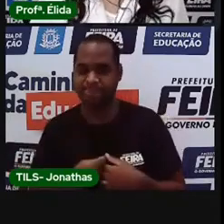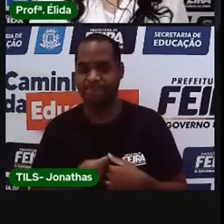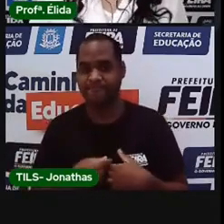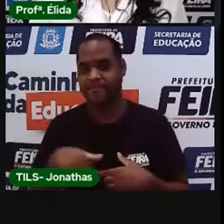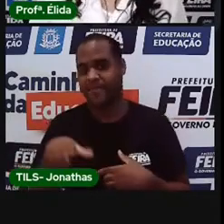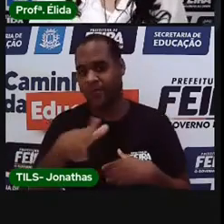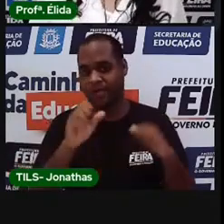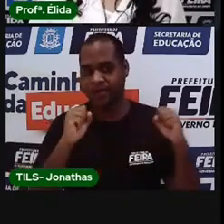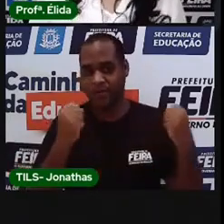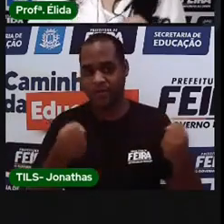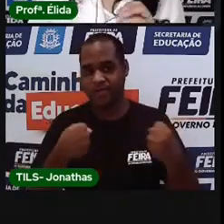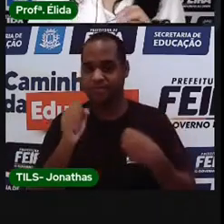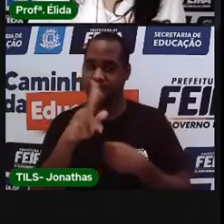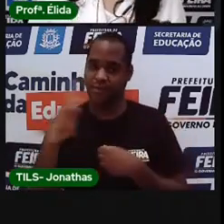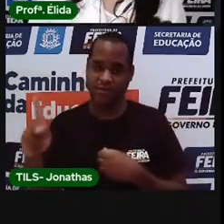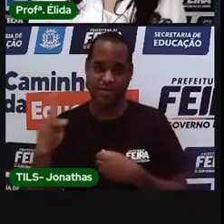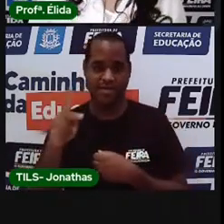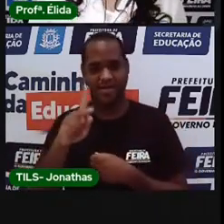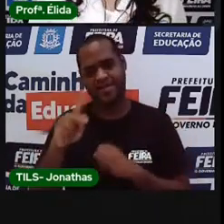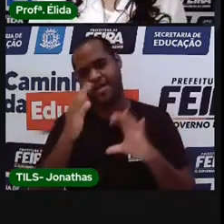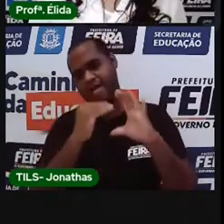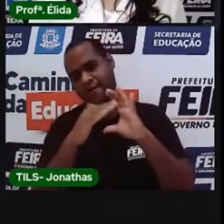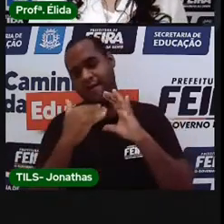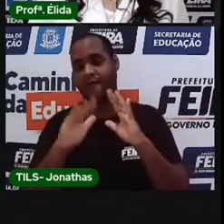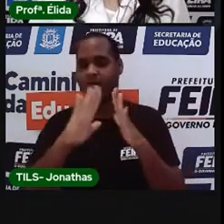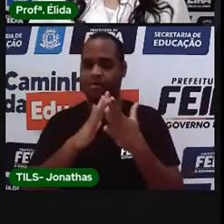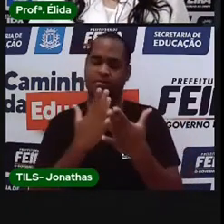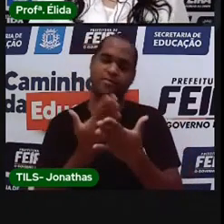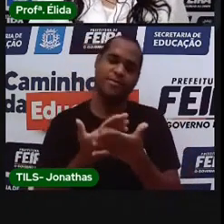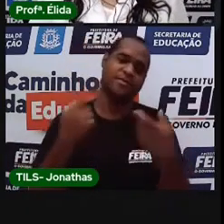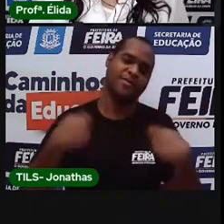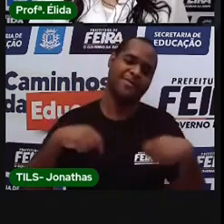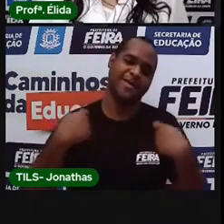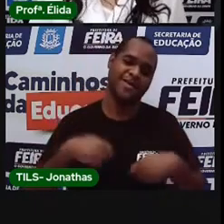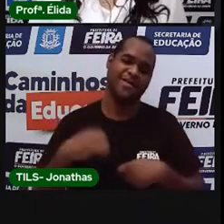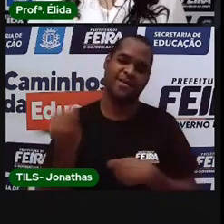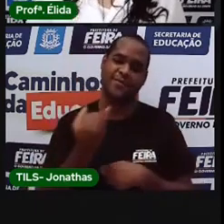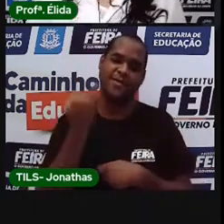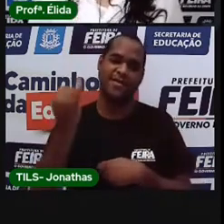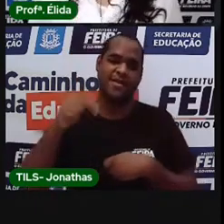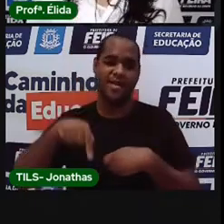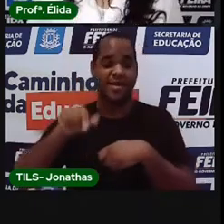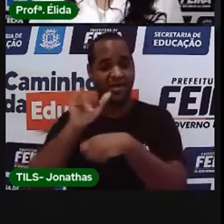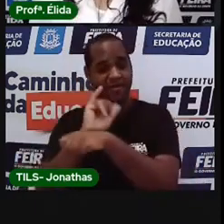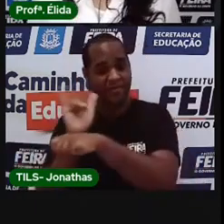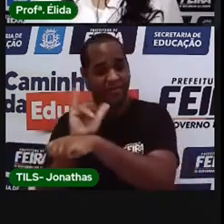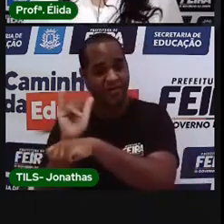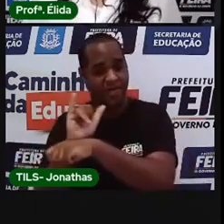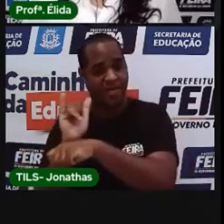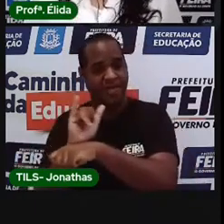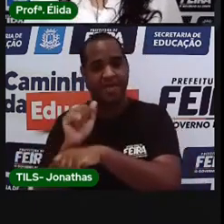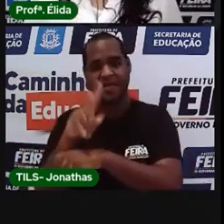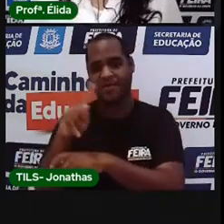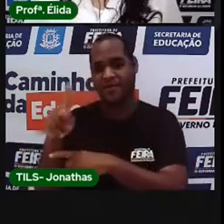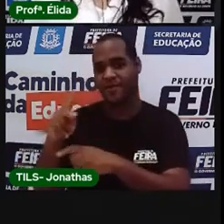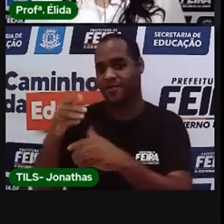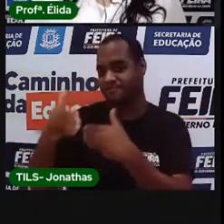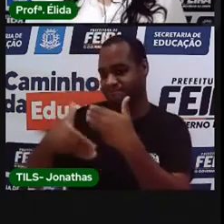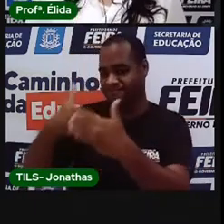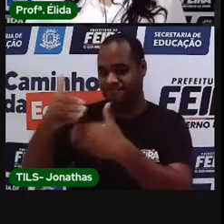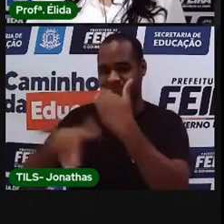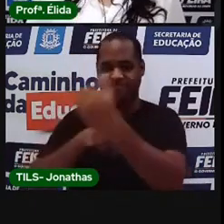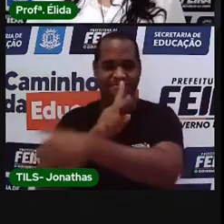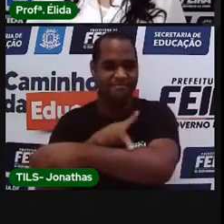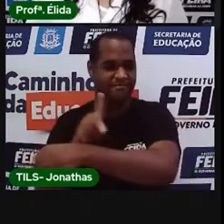deve fazer as atividades que vierem da escola. Porque aqui no YouTube, a Proelida só cuida do percurso.